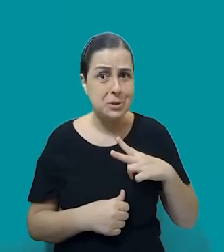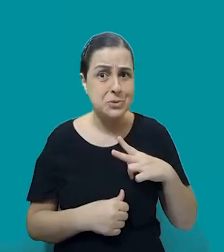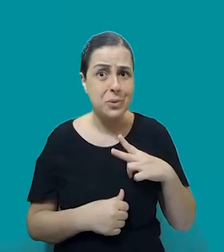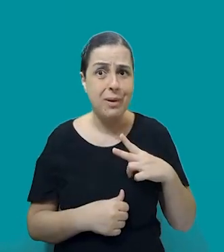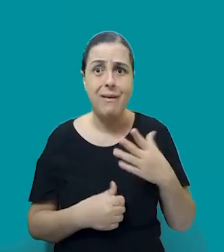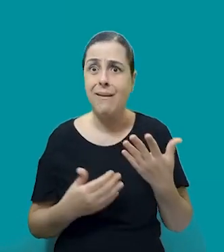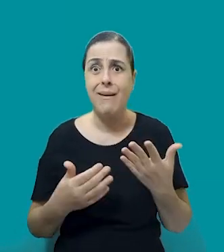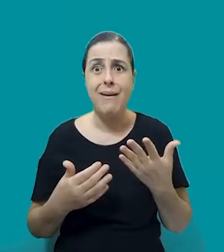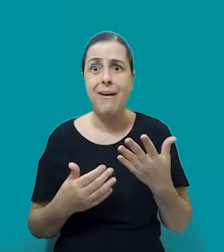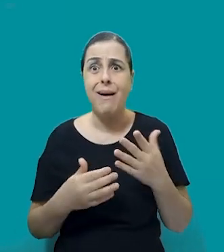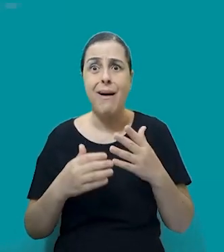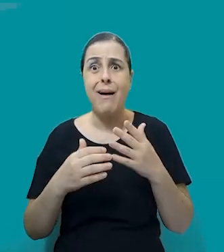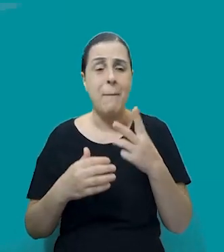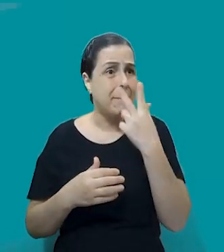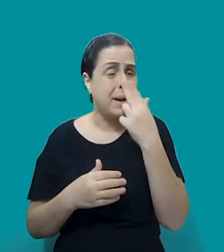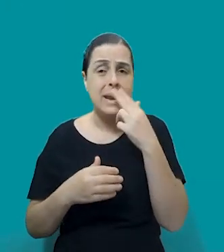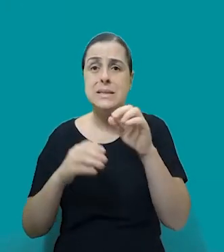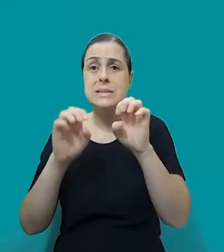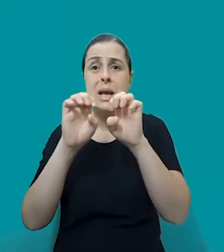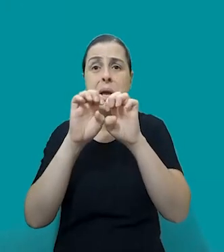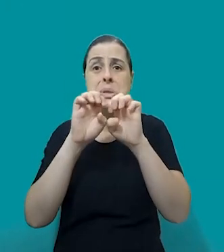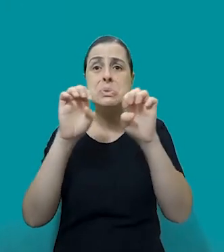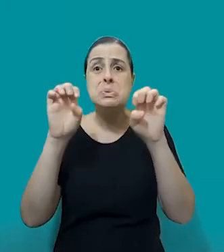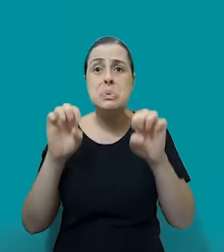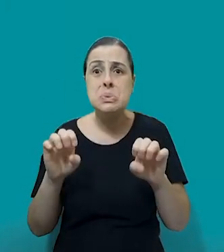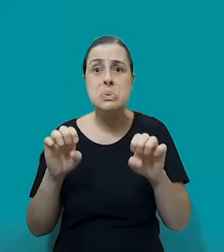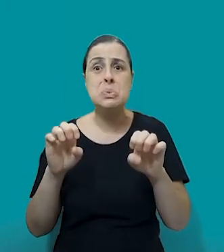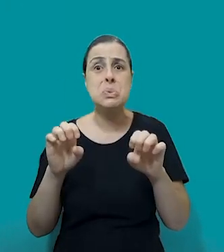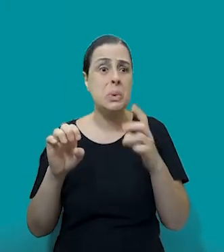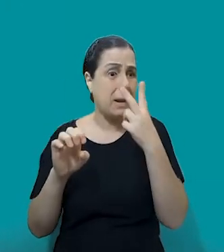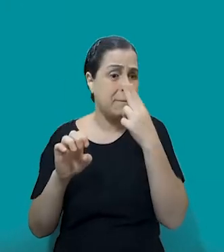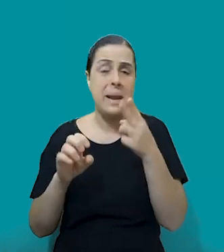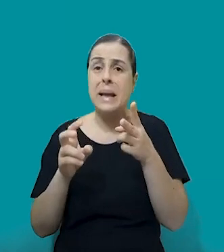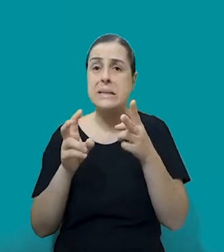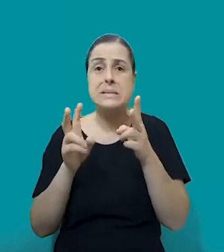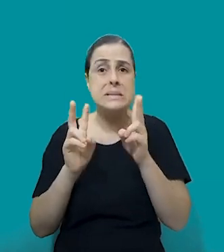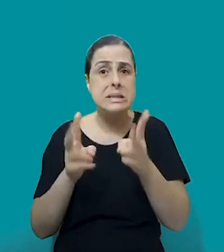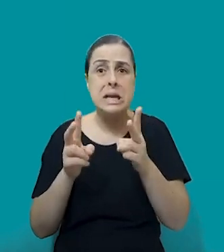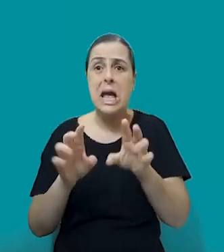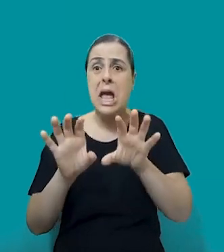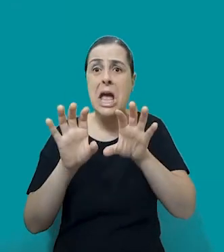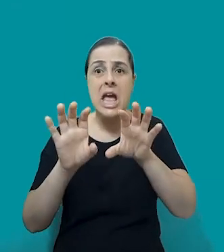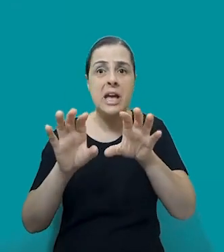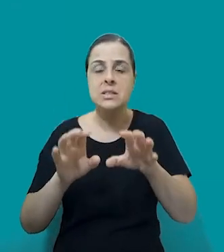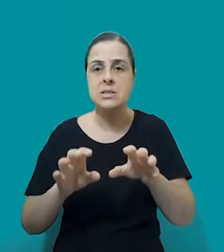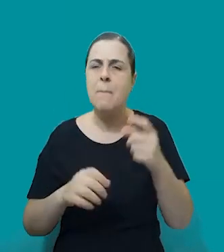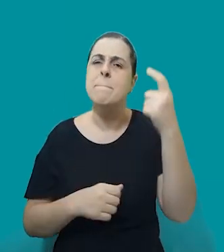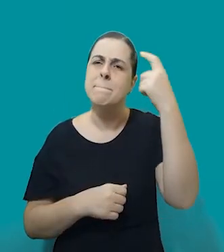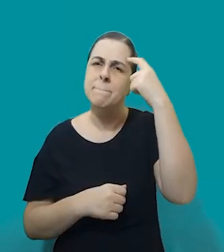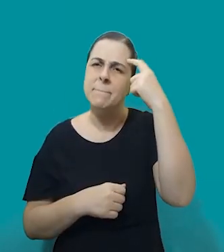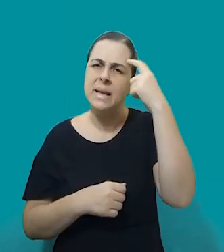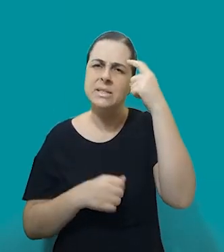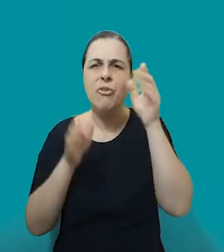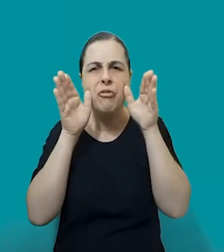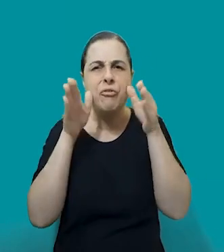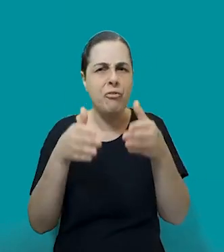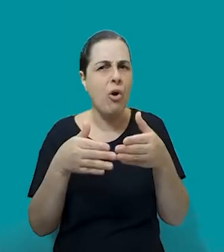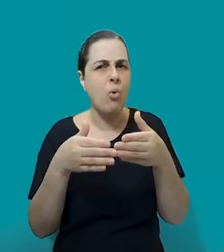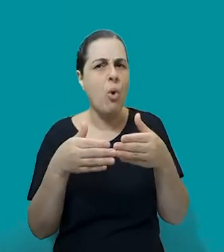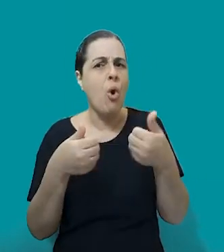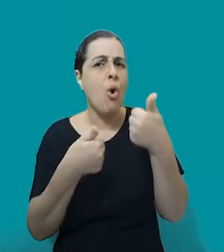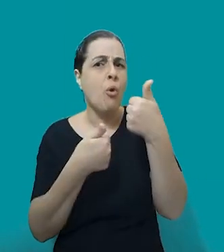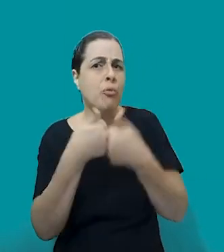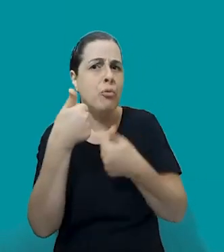futebol não começa e termina no campo, né? Tem toda uma organização, estrutura por trás. Pensando no futebol, porque a gente está nesse caso, né? Mas